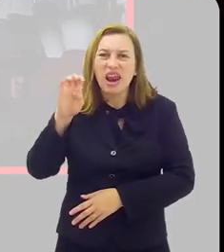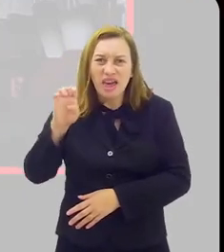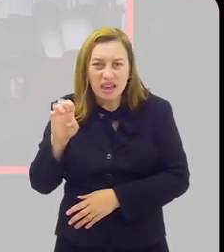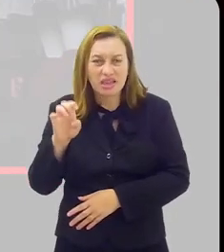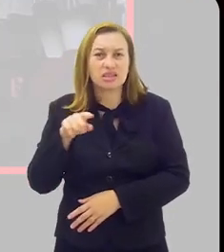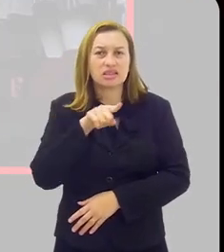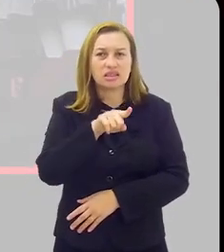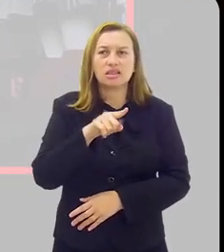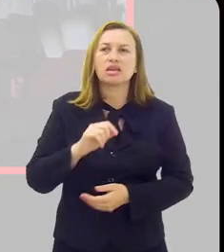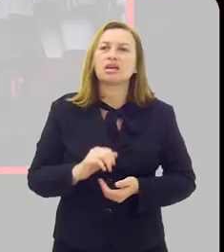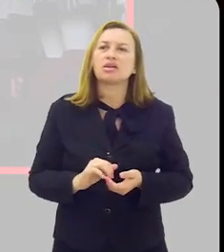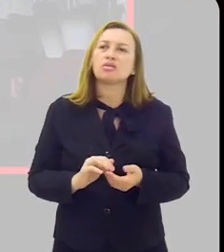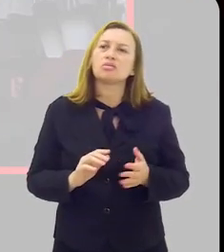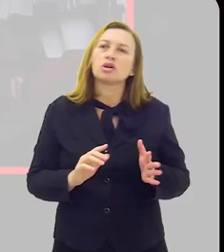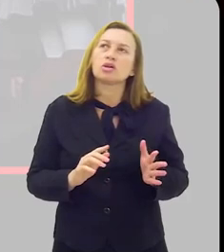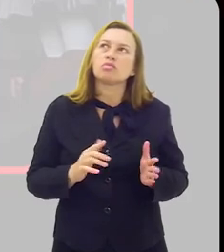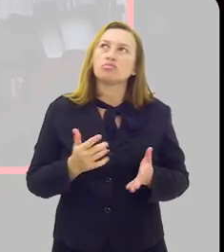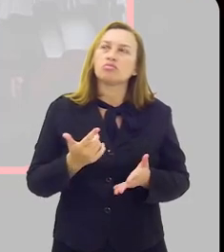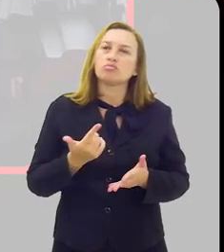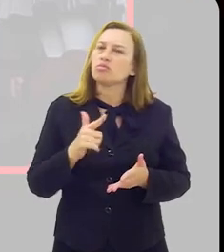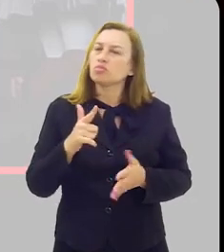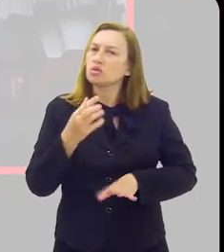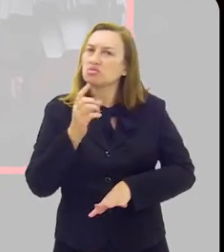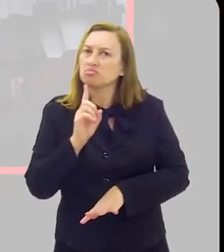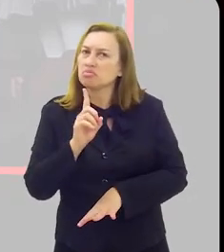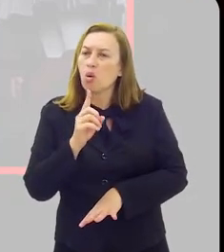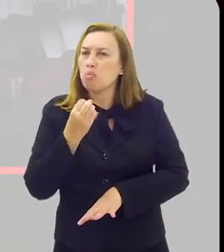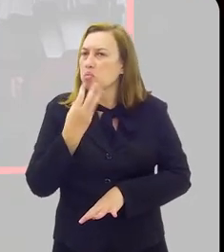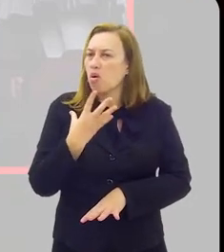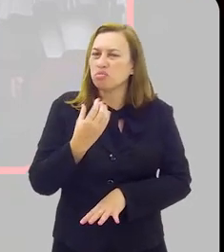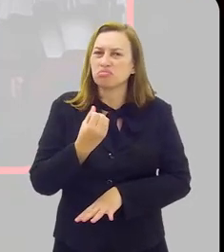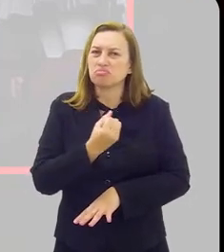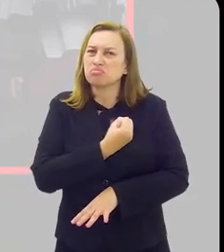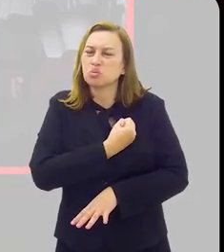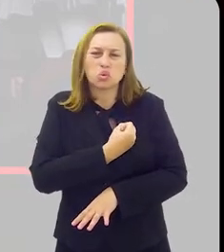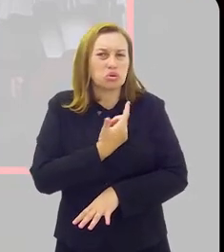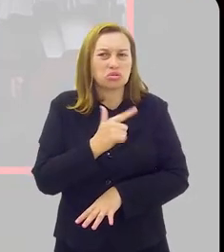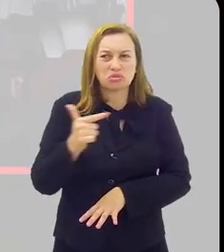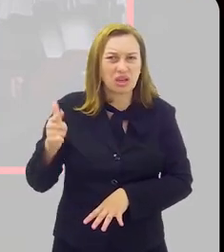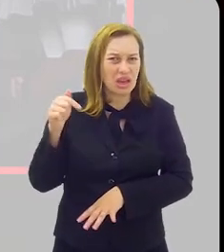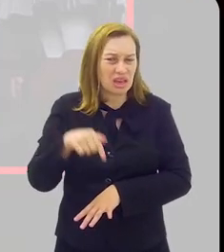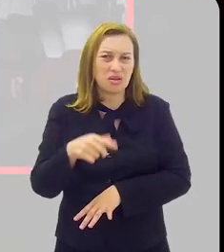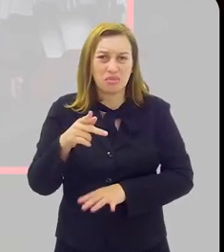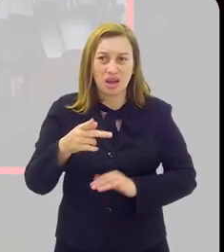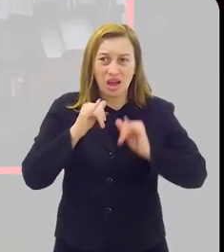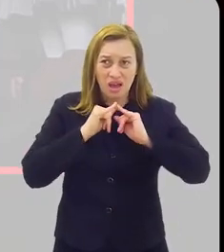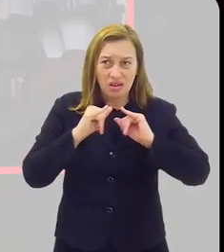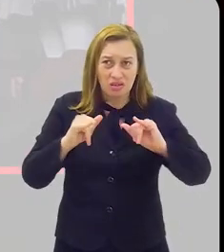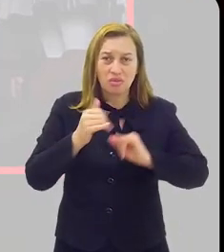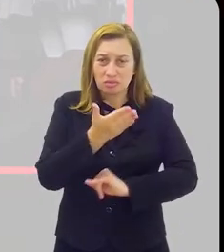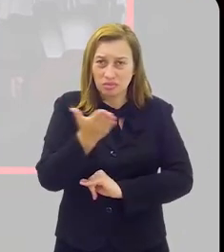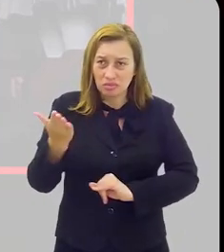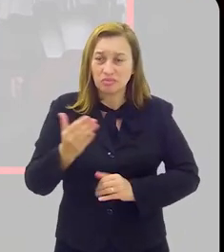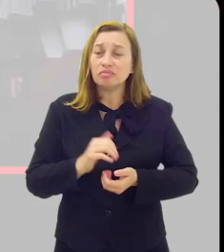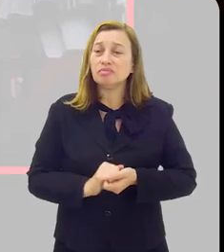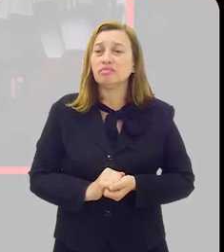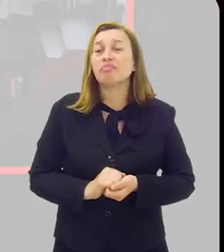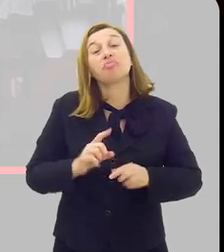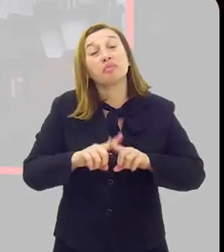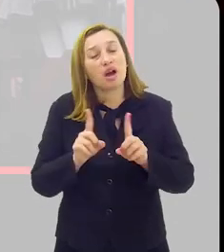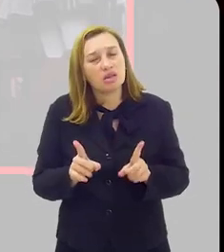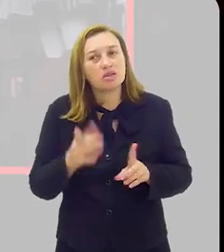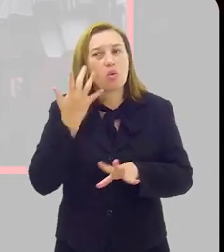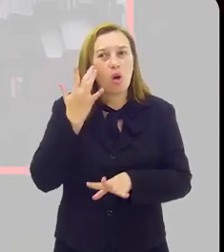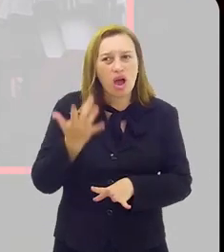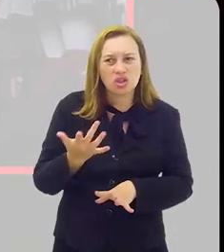cobertura vacinal dessas vacinas ainda não está muito bom, não tem um número aqui de cabeça para trazer para vocês,